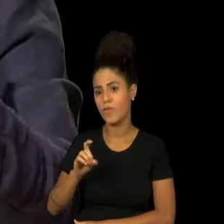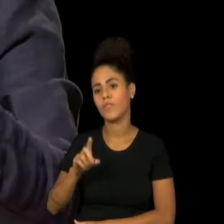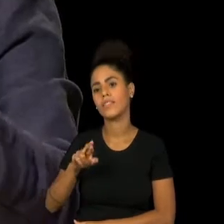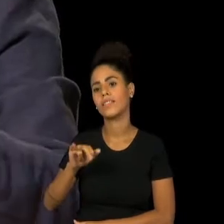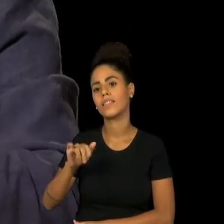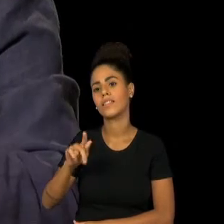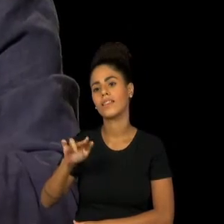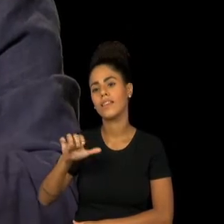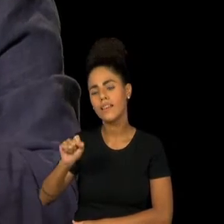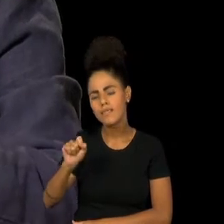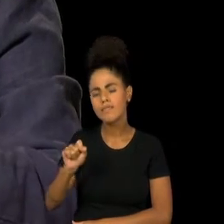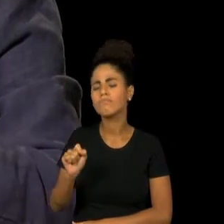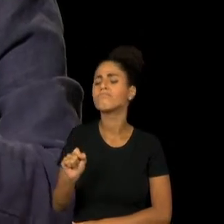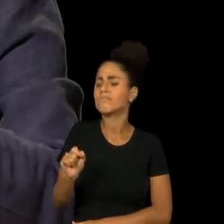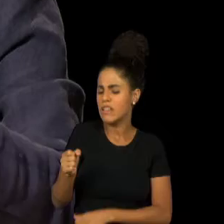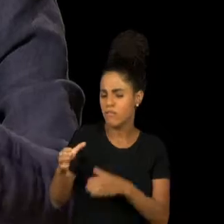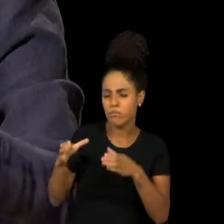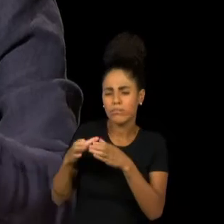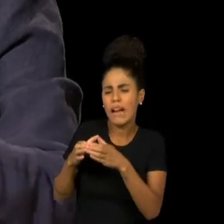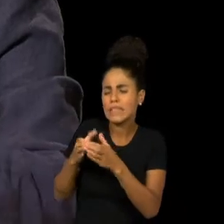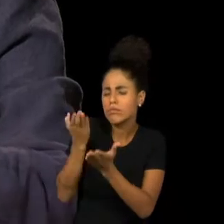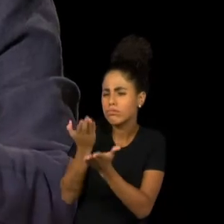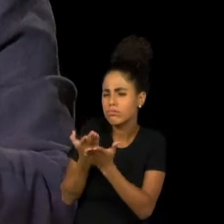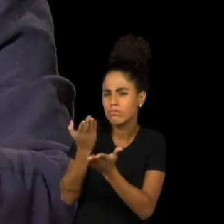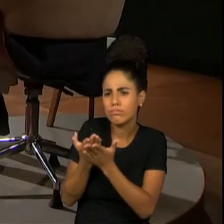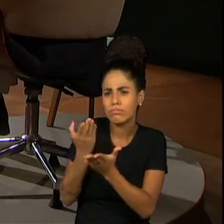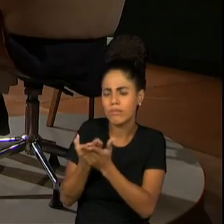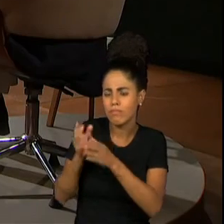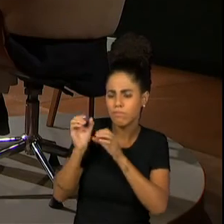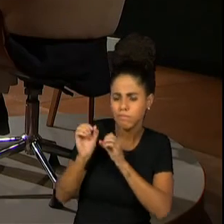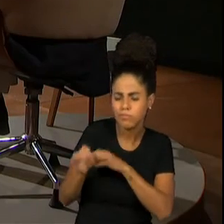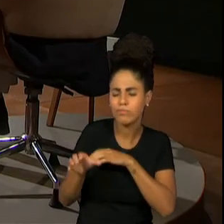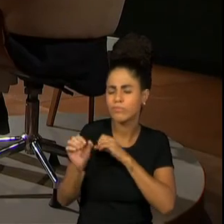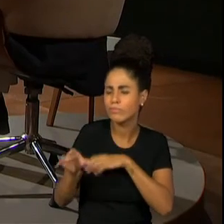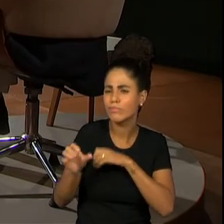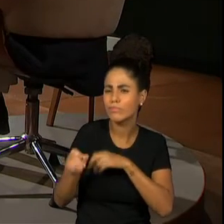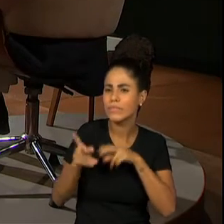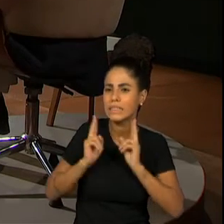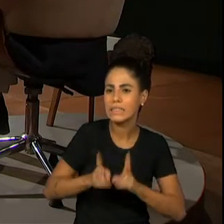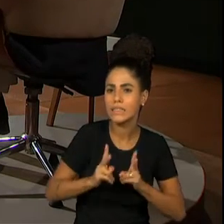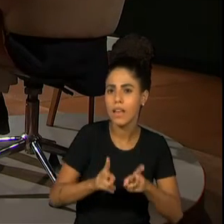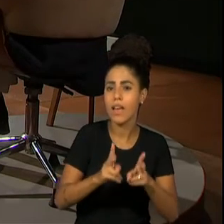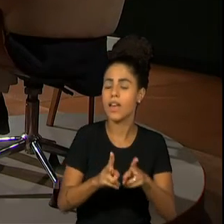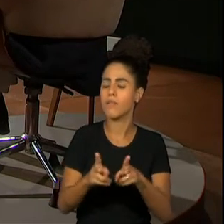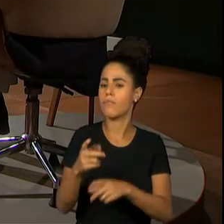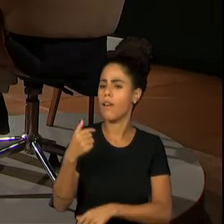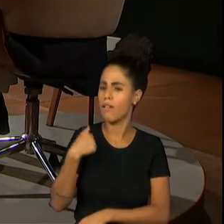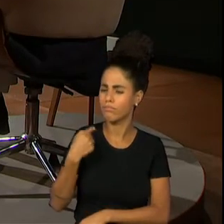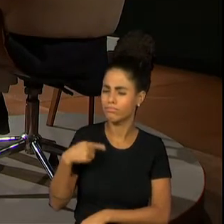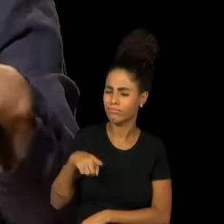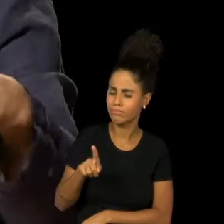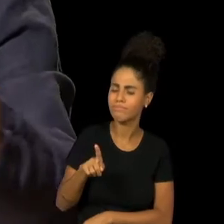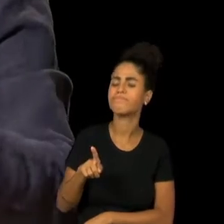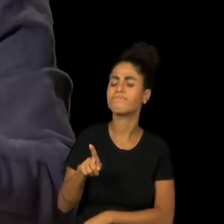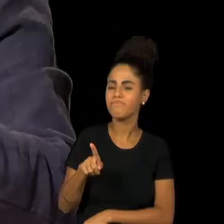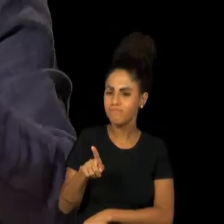E foi uma grande escola para mim, porque eu fui atriz, fiz parte daquele